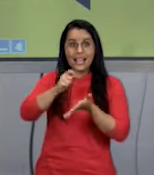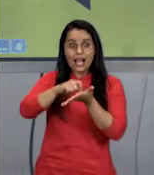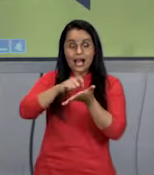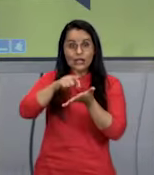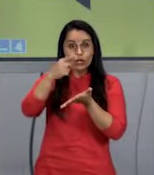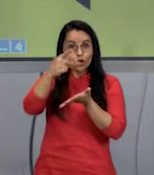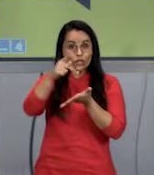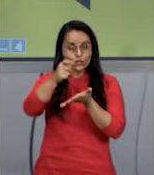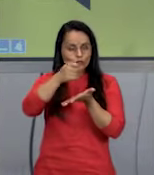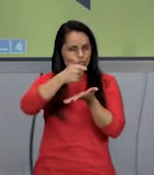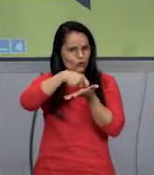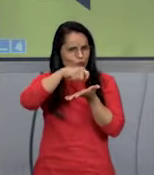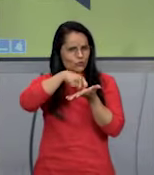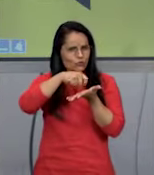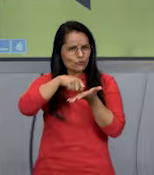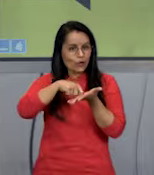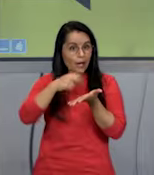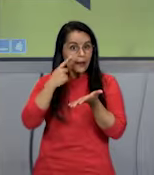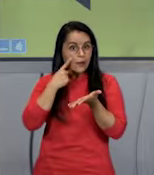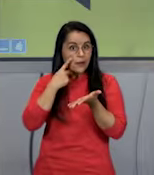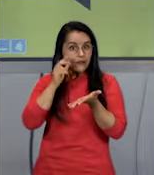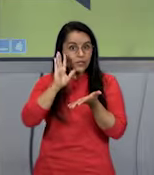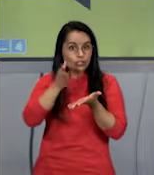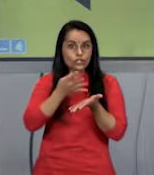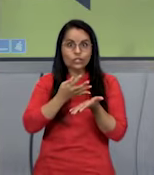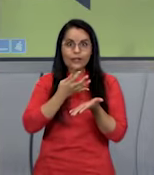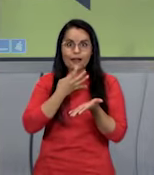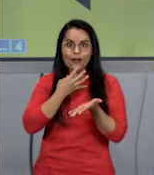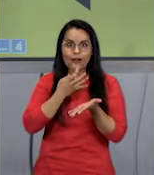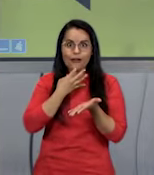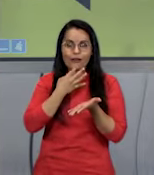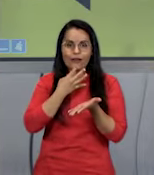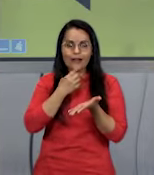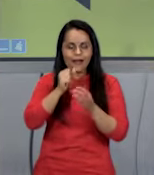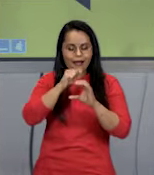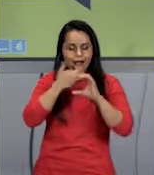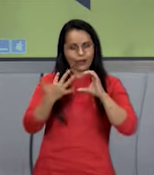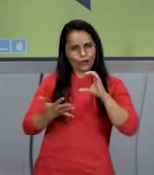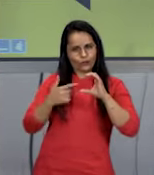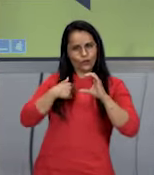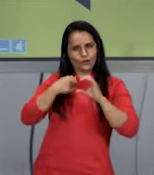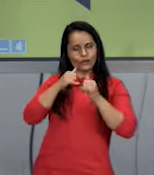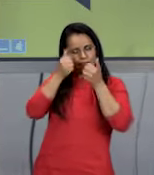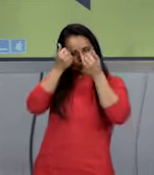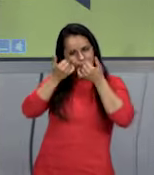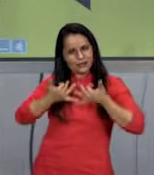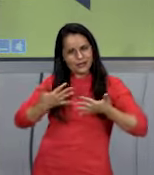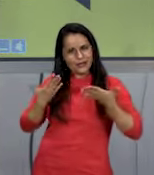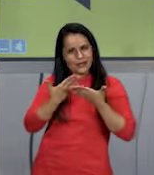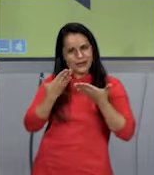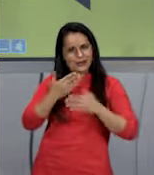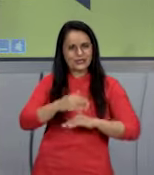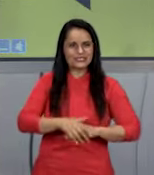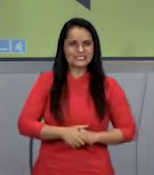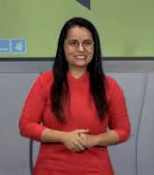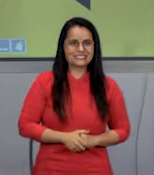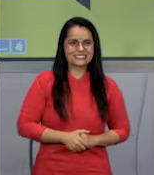aí no seu caderno para ver se você já conhece alguma dessas características que eu vou falar na aula de hoje.